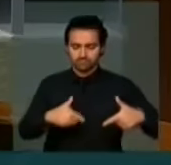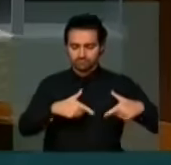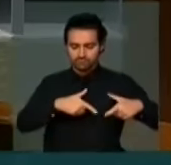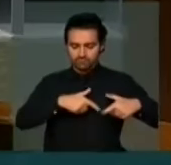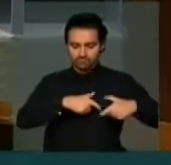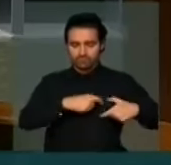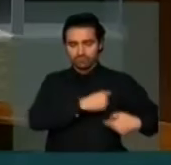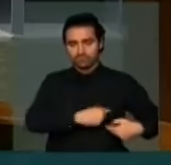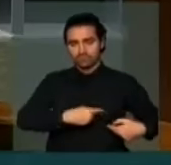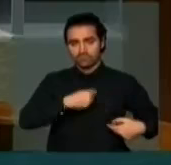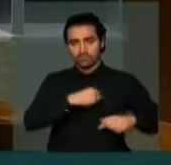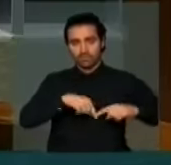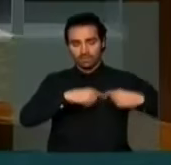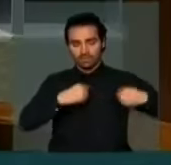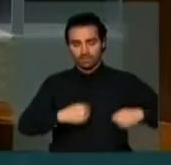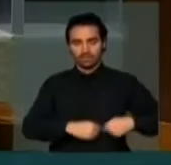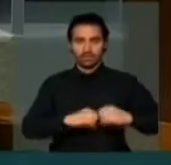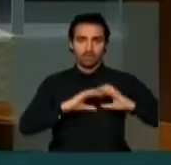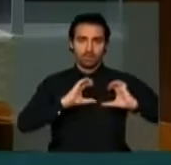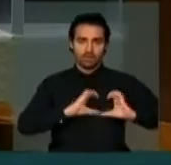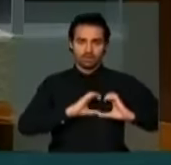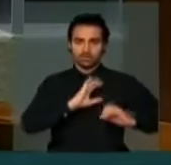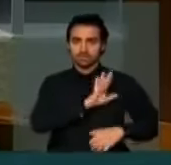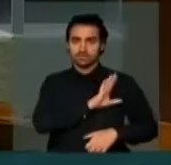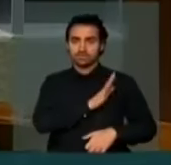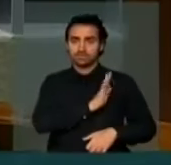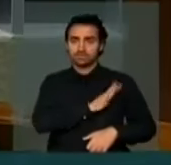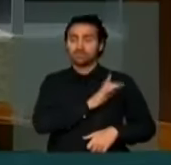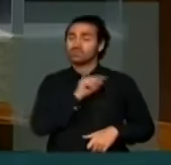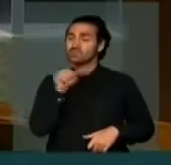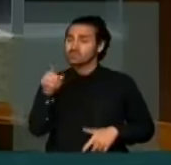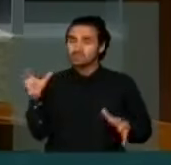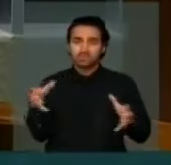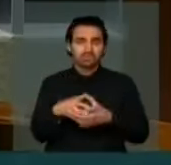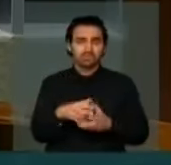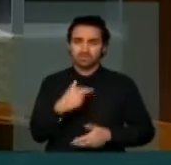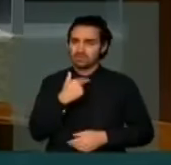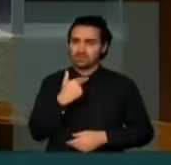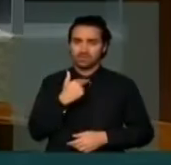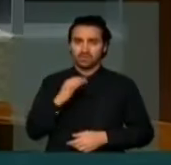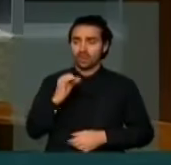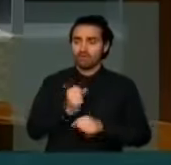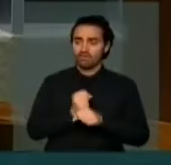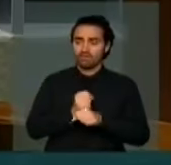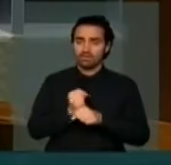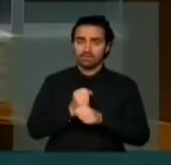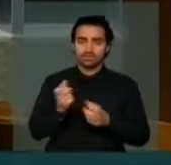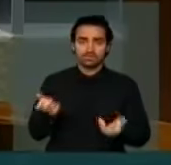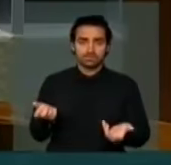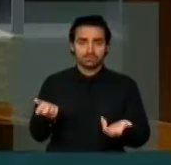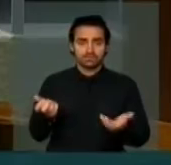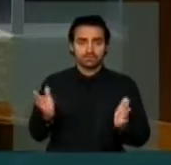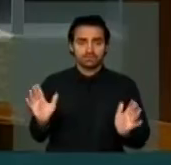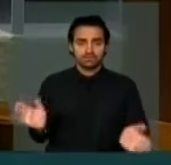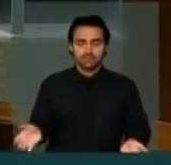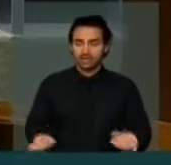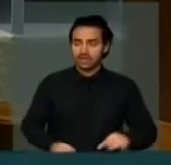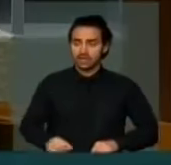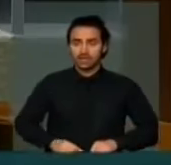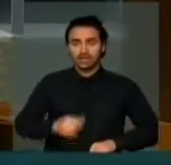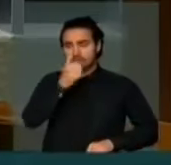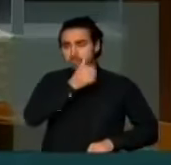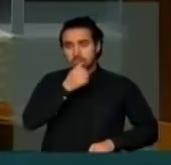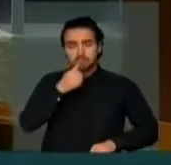coração. Essa categoria não pode ficar mais do que nove anos. Já é toda sacrificada.